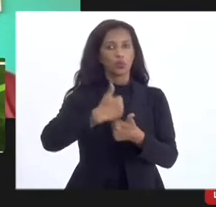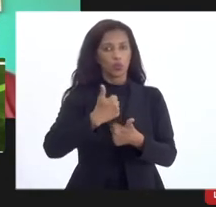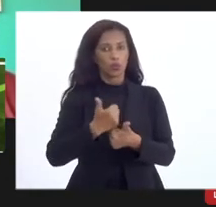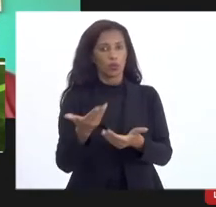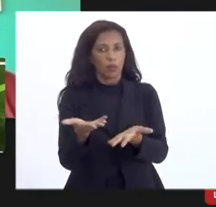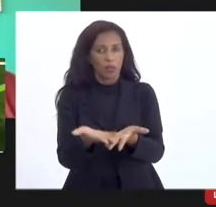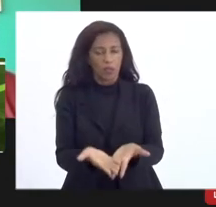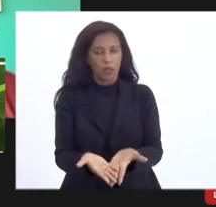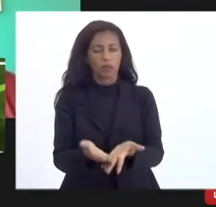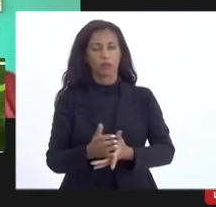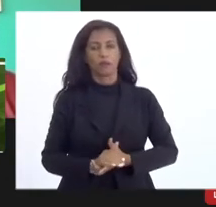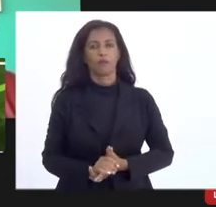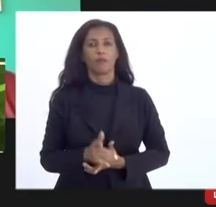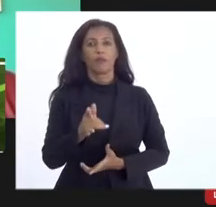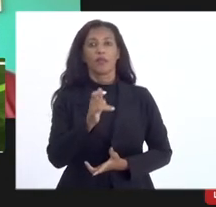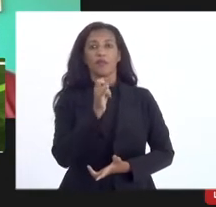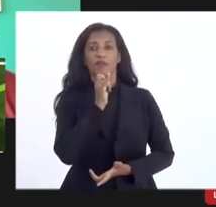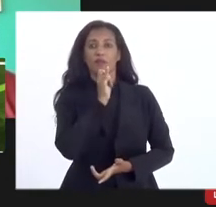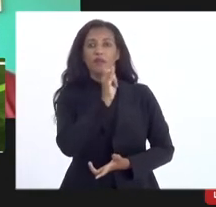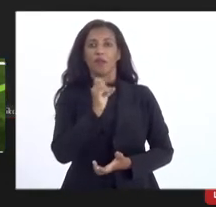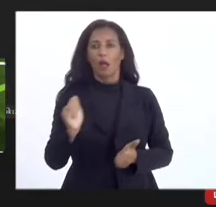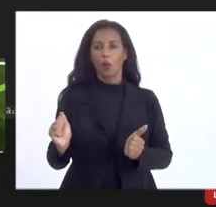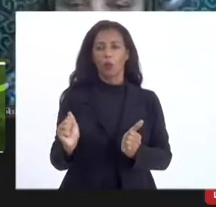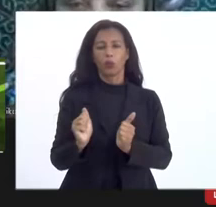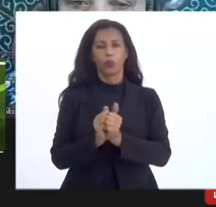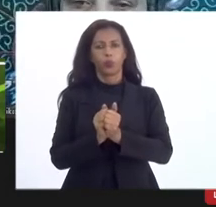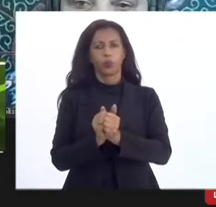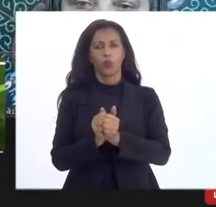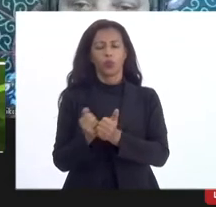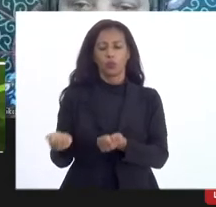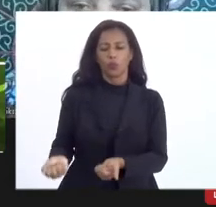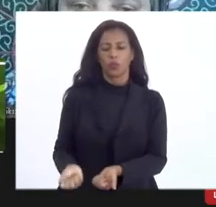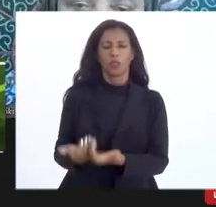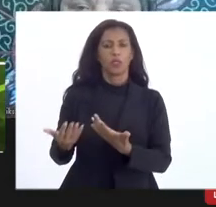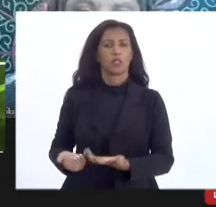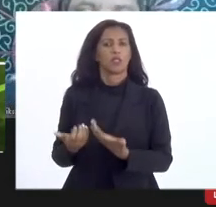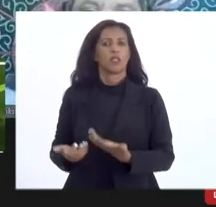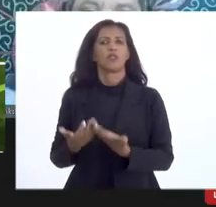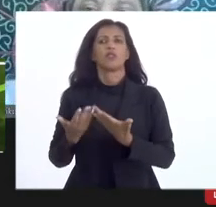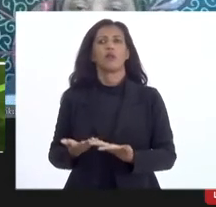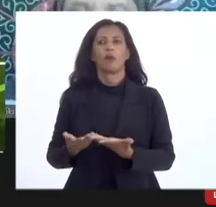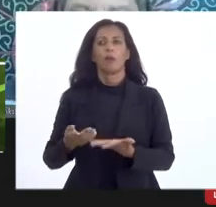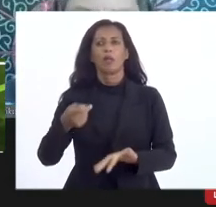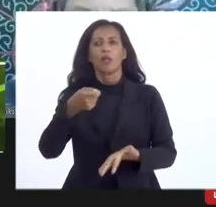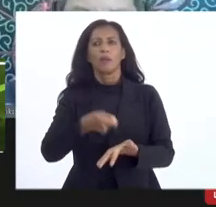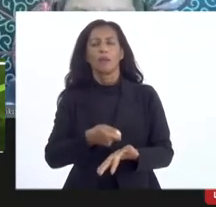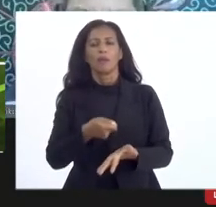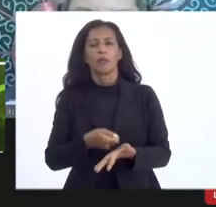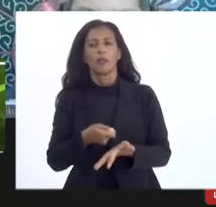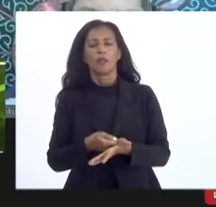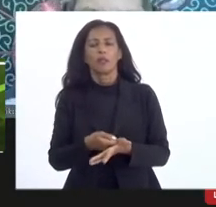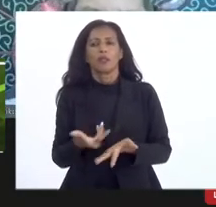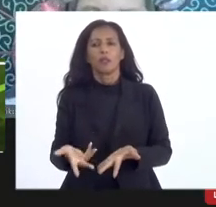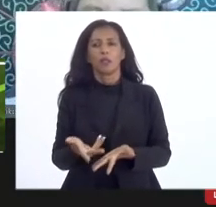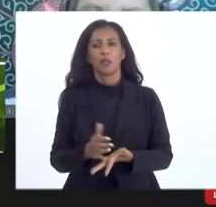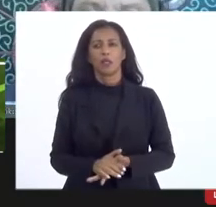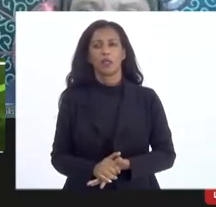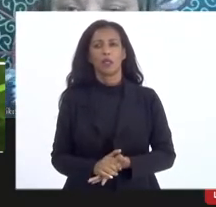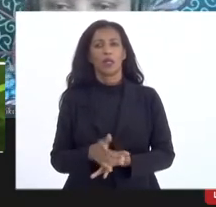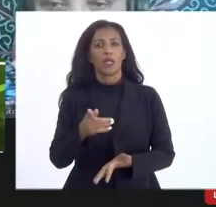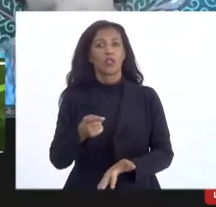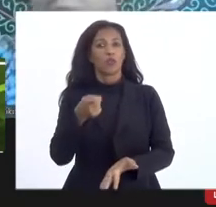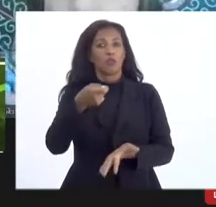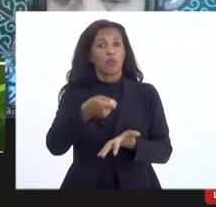é ficar em cima dos dos incentivados pra que eles mantenham atualizado porque eles